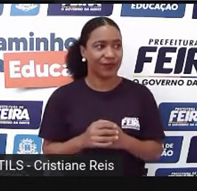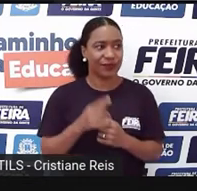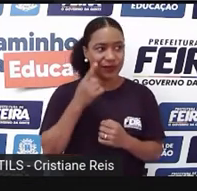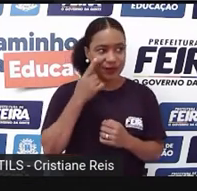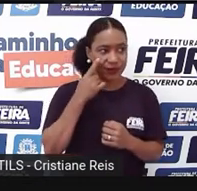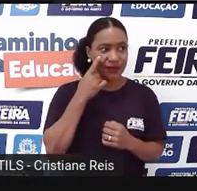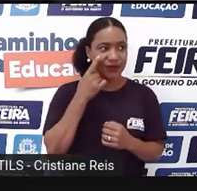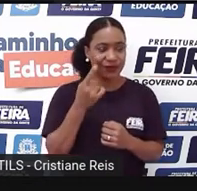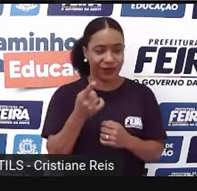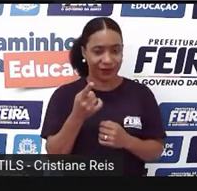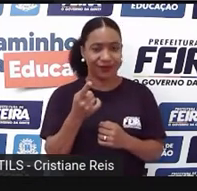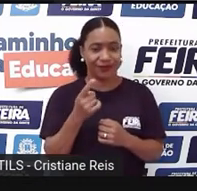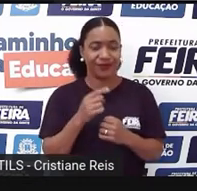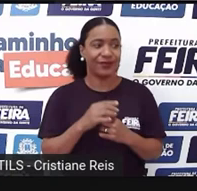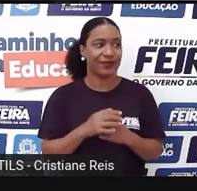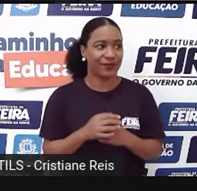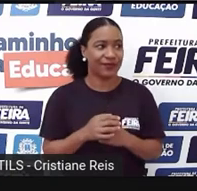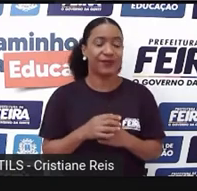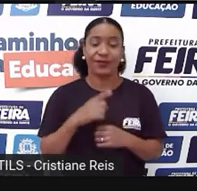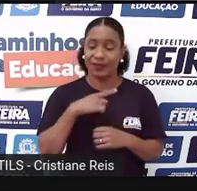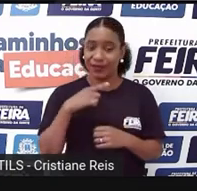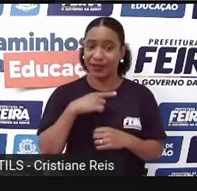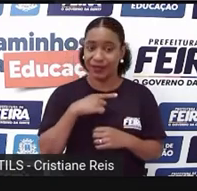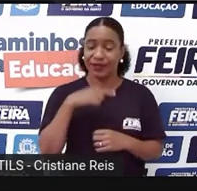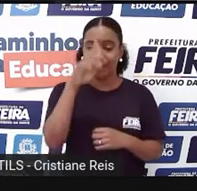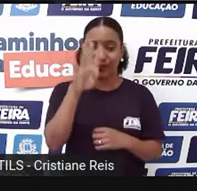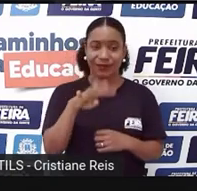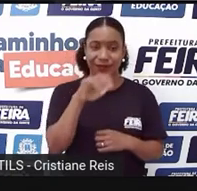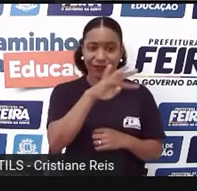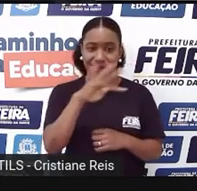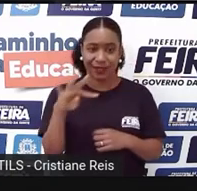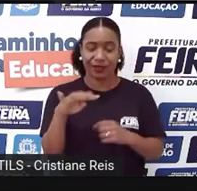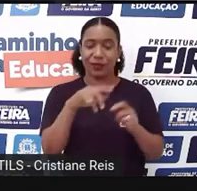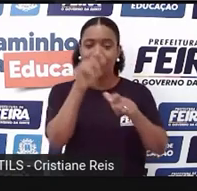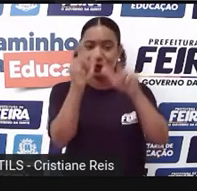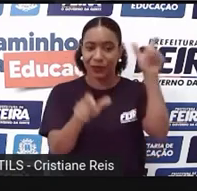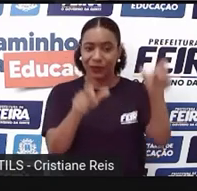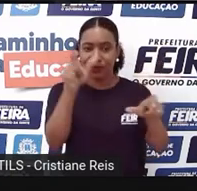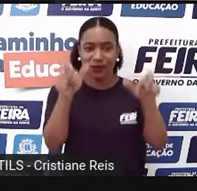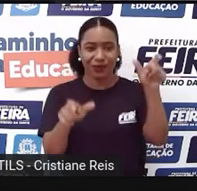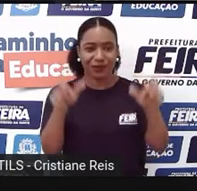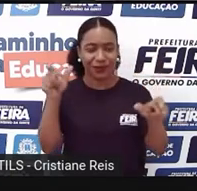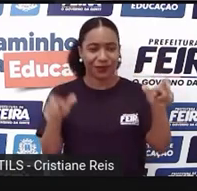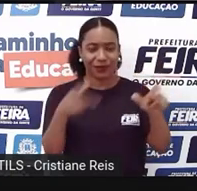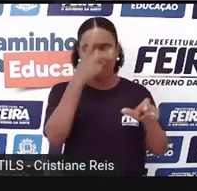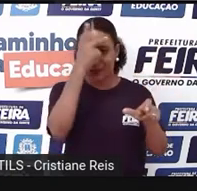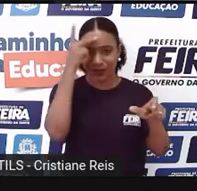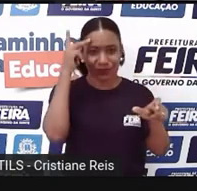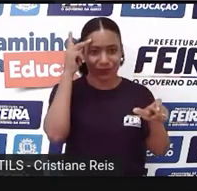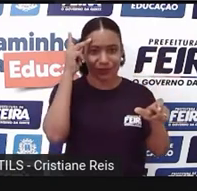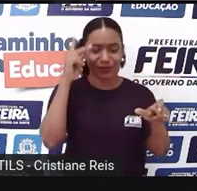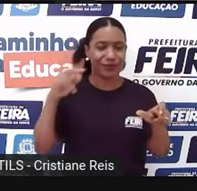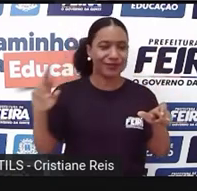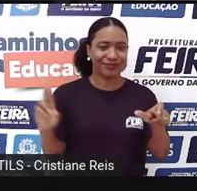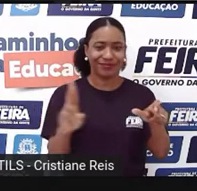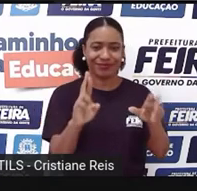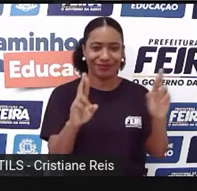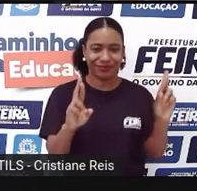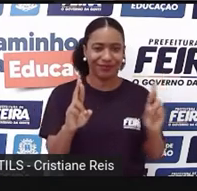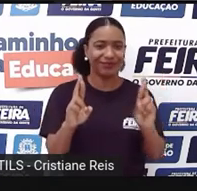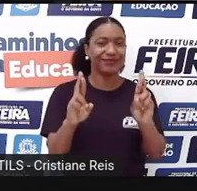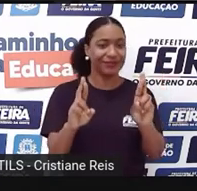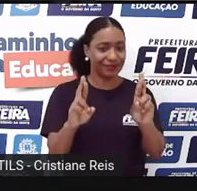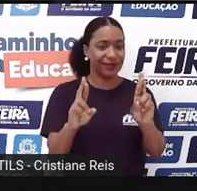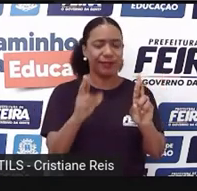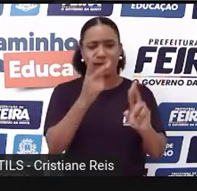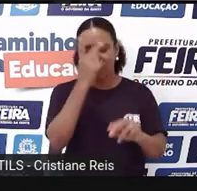que é claro que eu coloquei nessa tabela os personagens que participaram dessa versão que nós